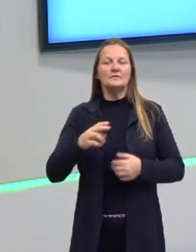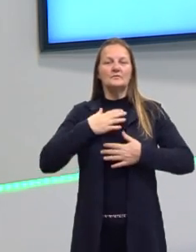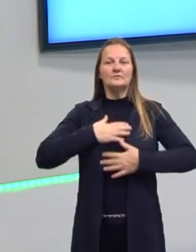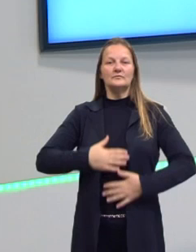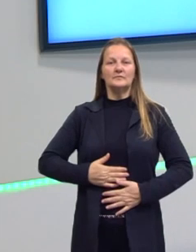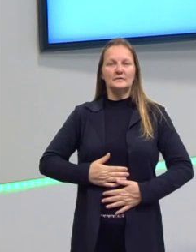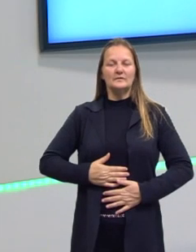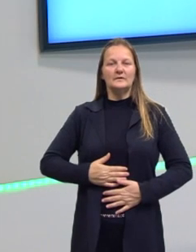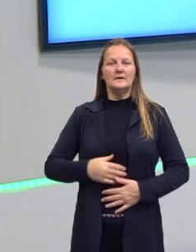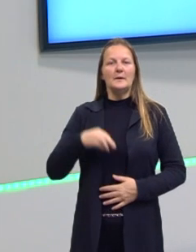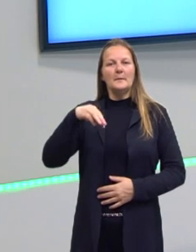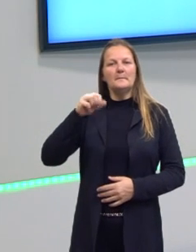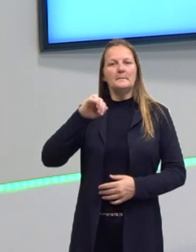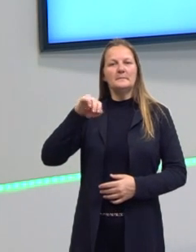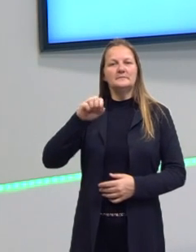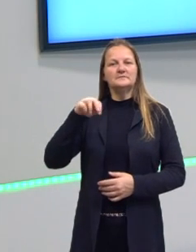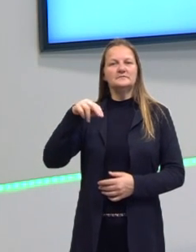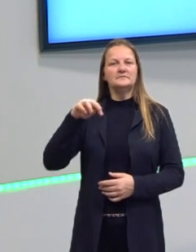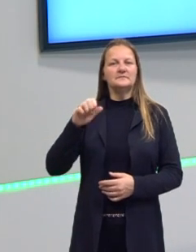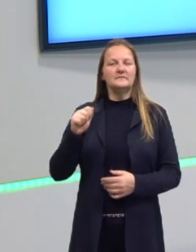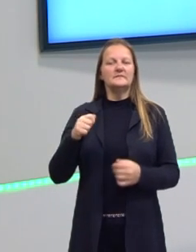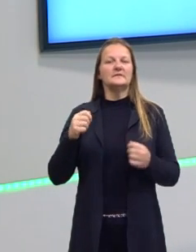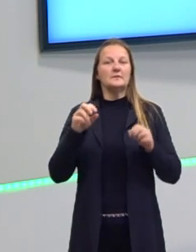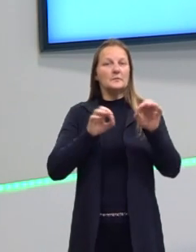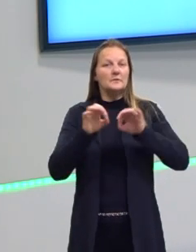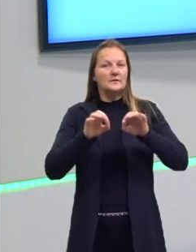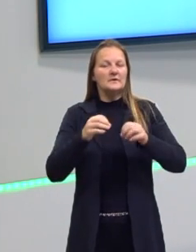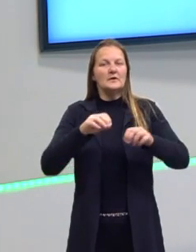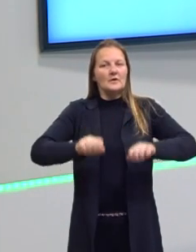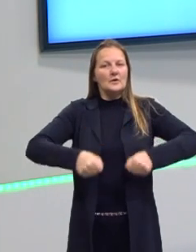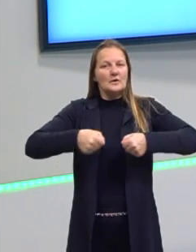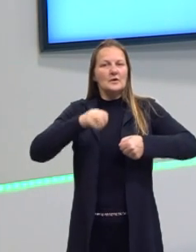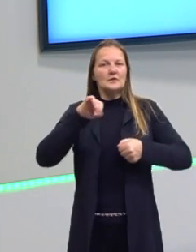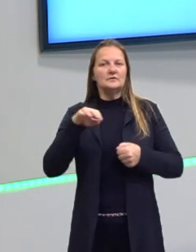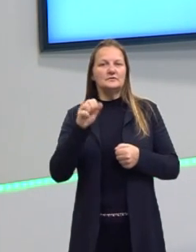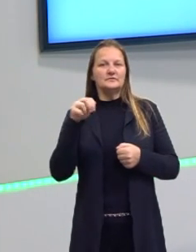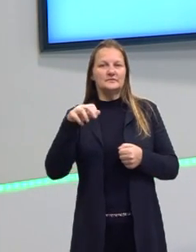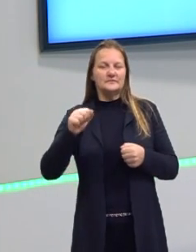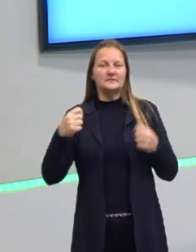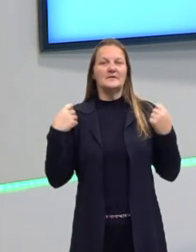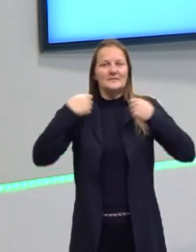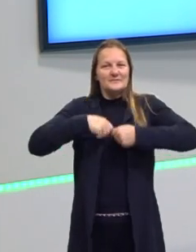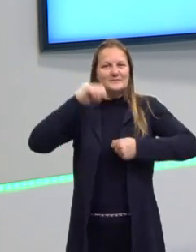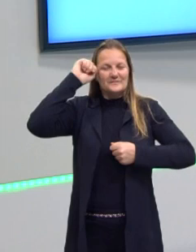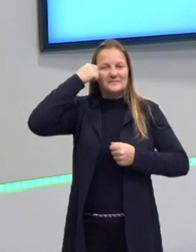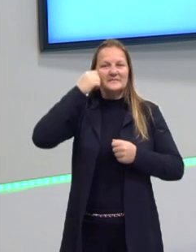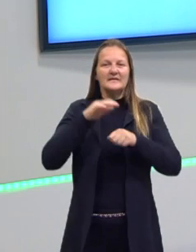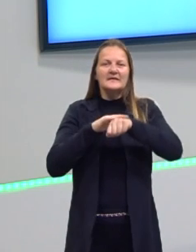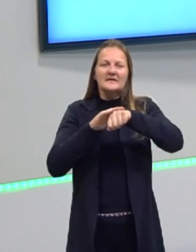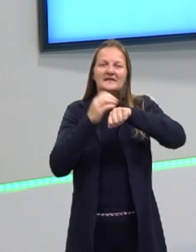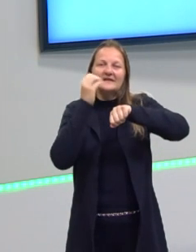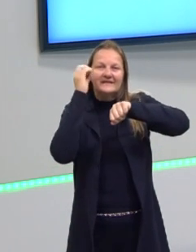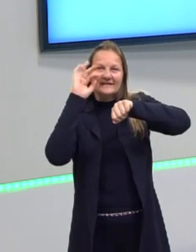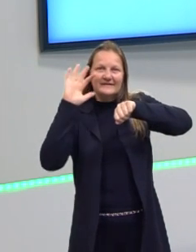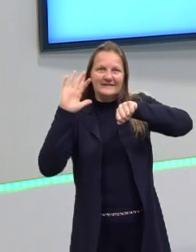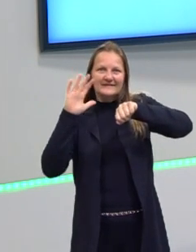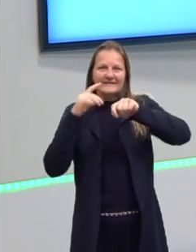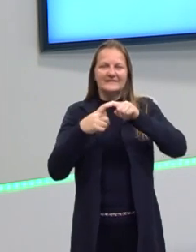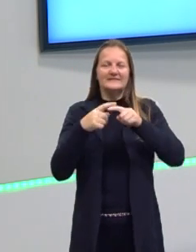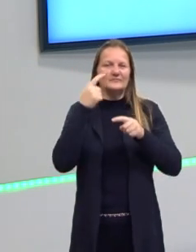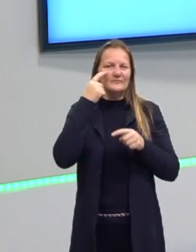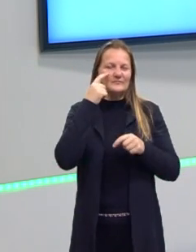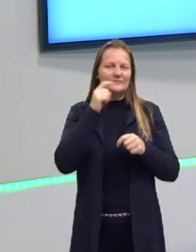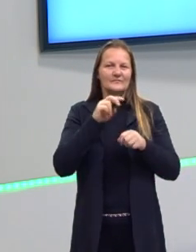a camiseta da cor magenta no projeto, calças jeans, casaco preto, tenho a pele clara, olho os castanhos,